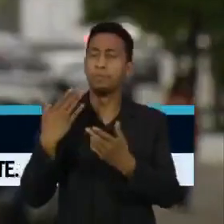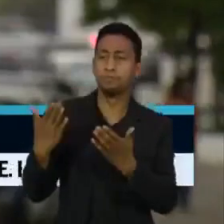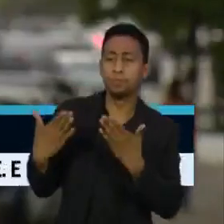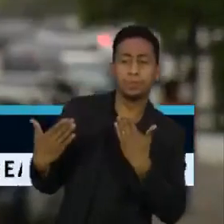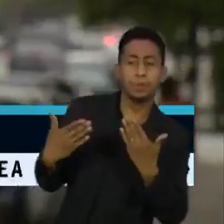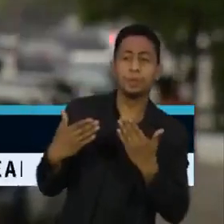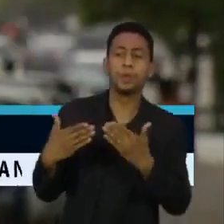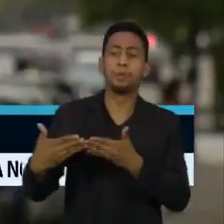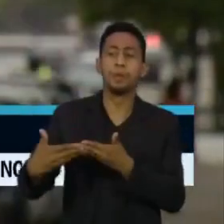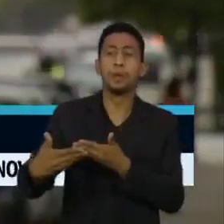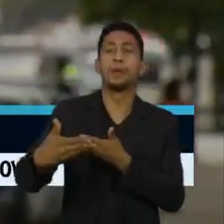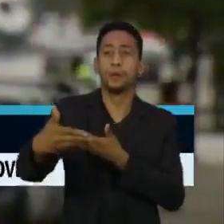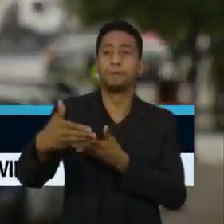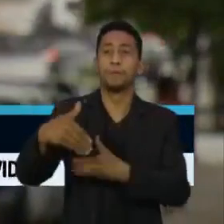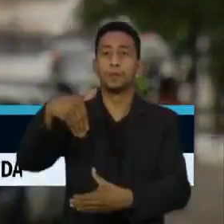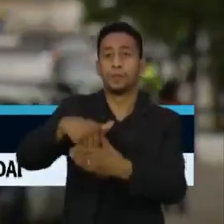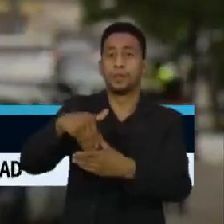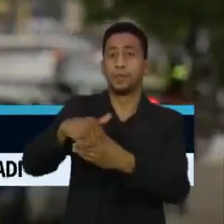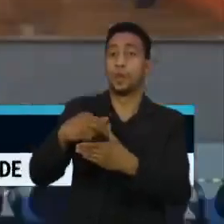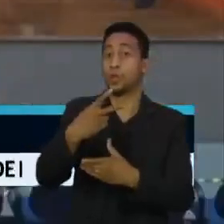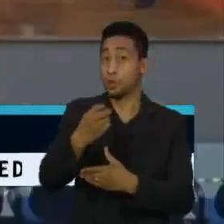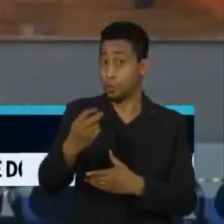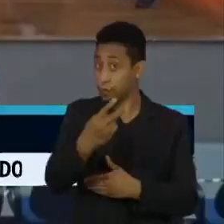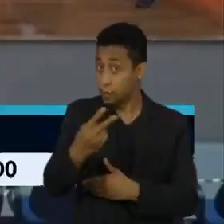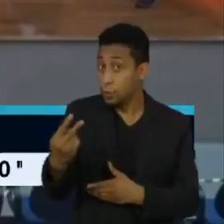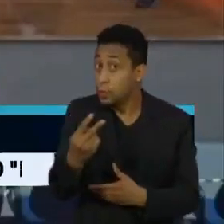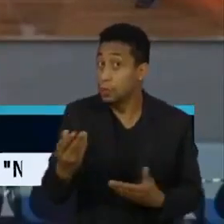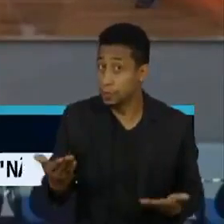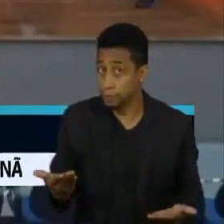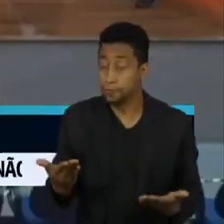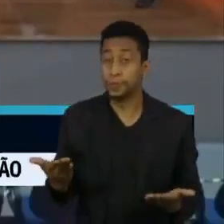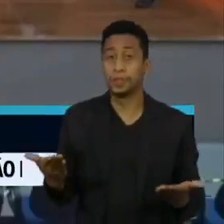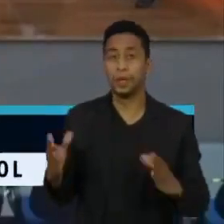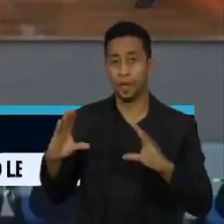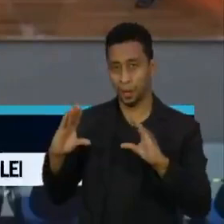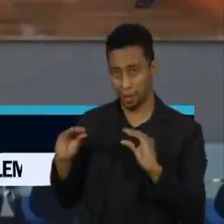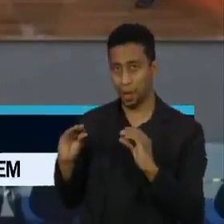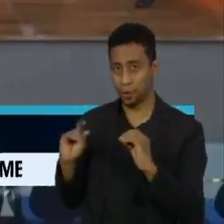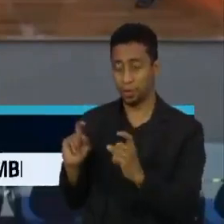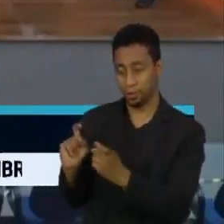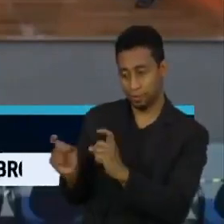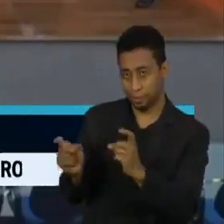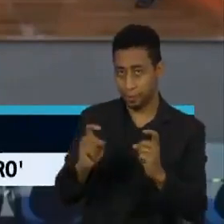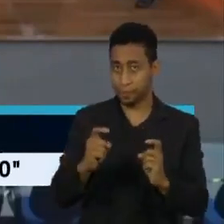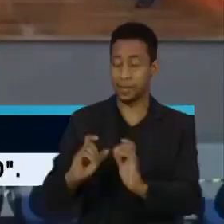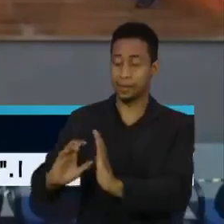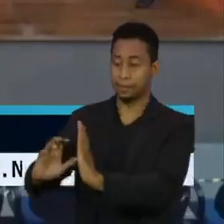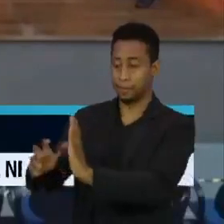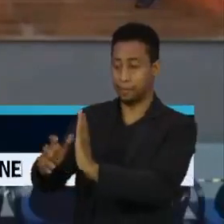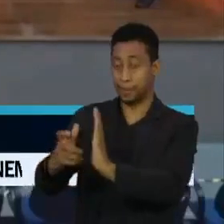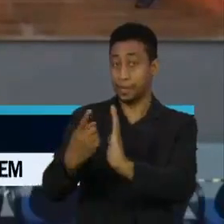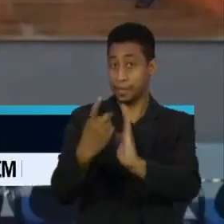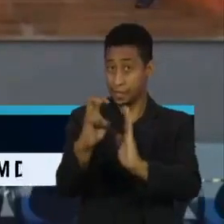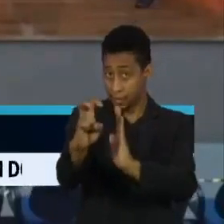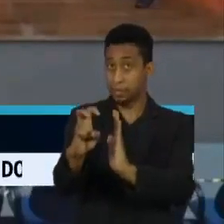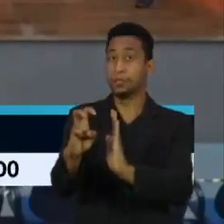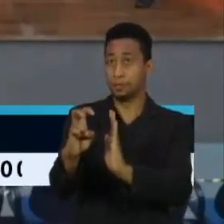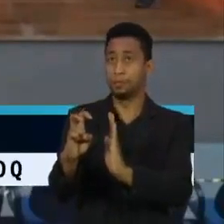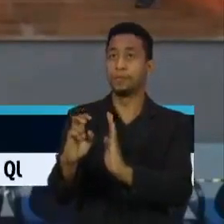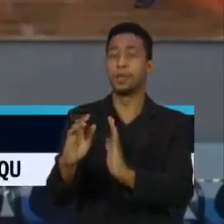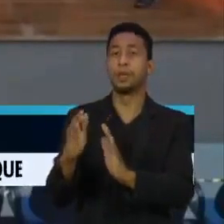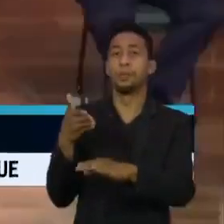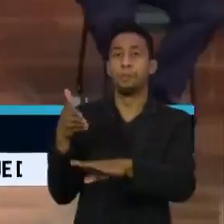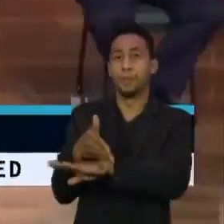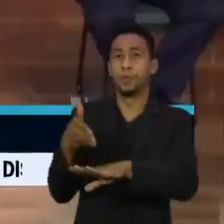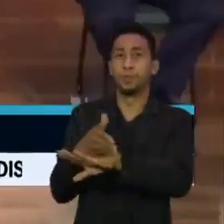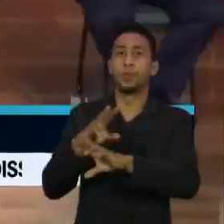evoluir para o calendário eleitoral de 2022. Agora à noite, lideranças de 15 partidos participaram de um evento sobre a